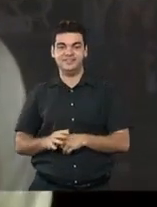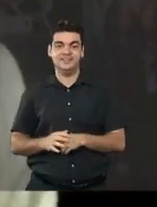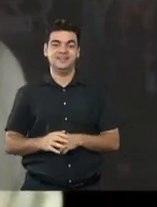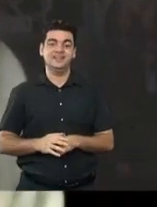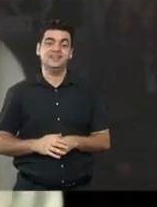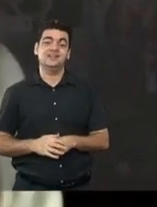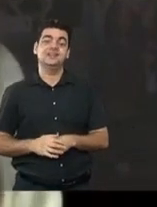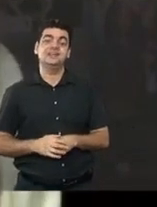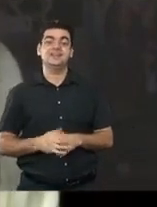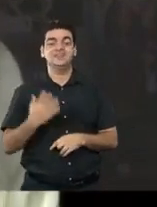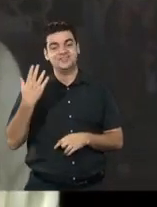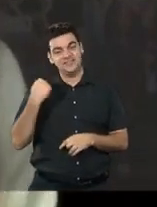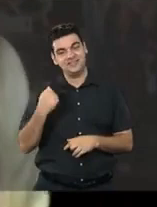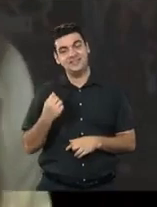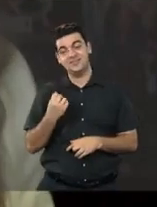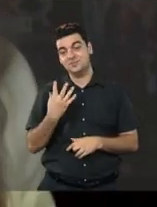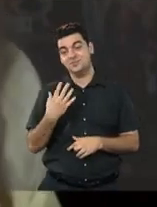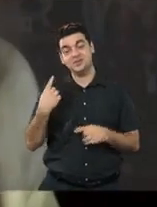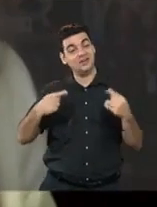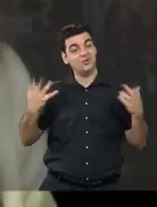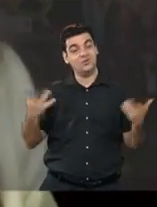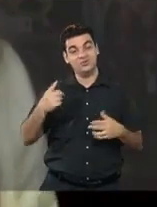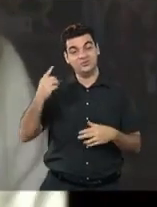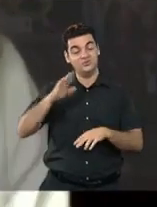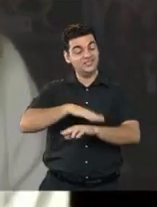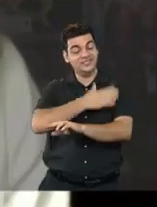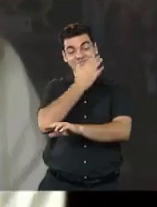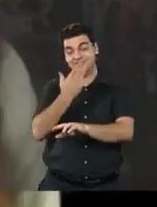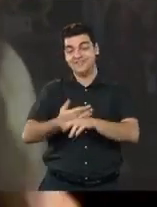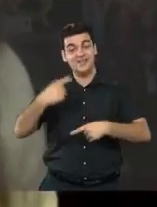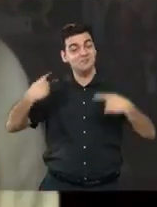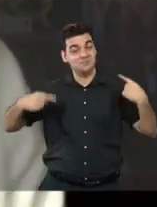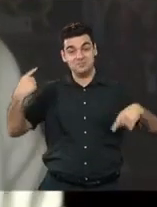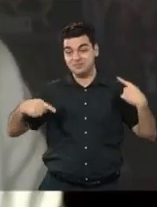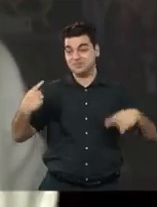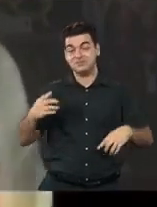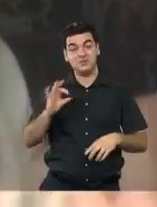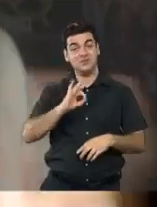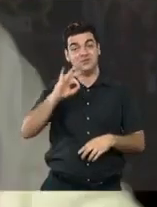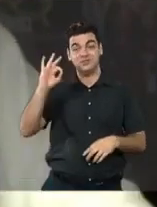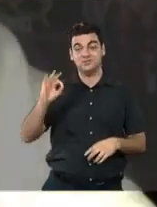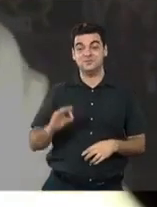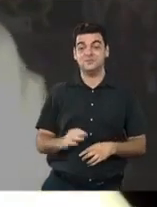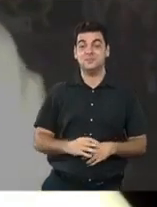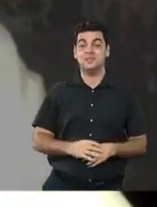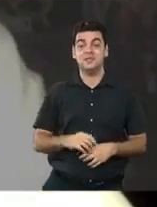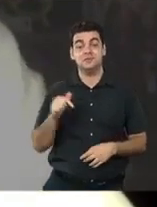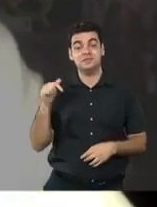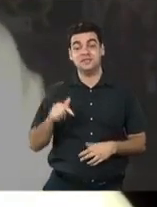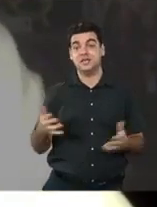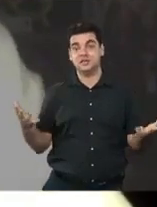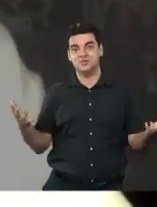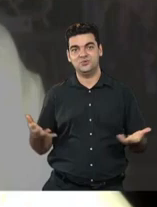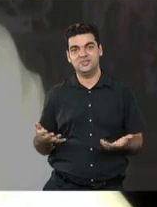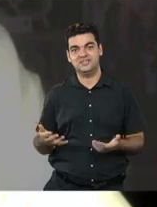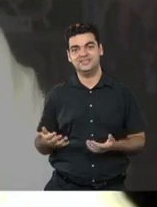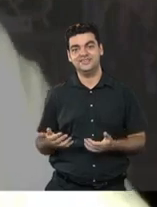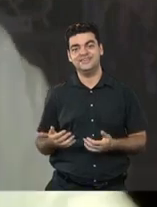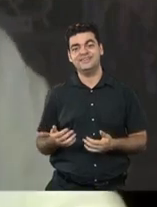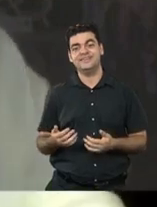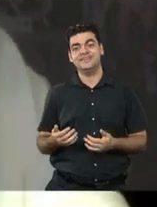a gente poderia ficar o dia inteiro conversando, olha isso, mas o que a gente fez aqui foi,